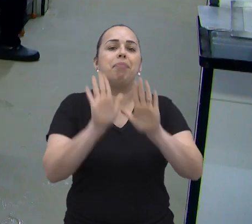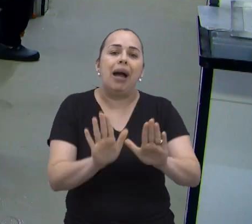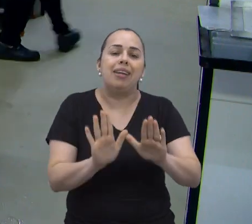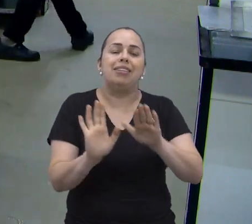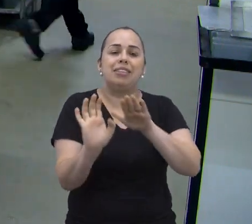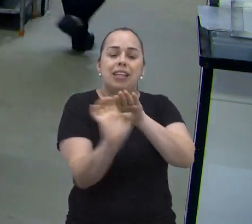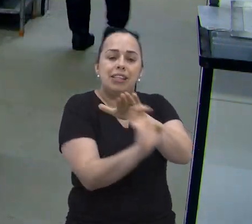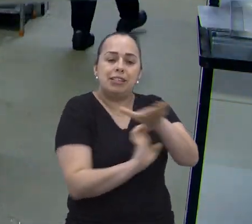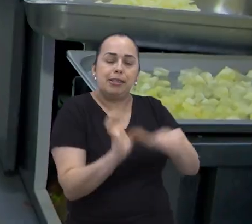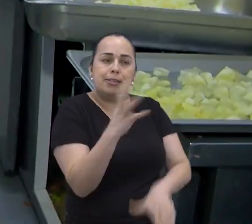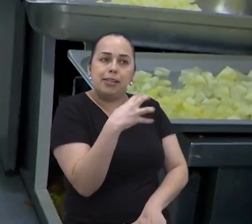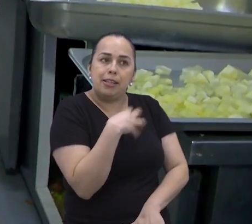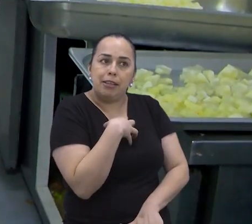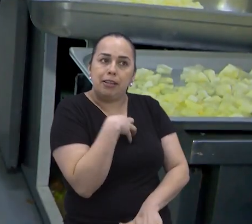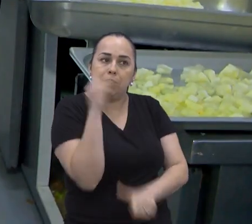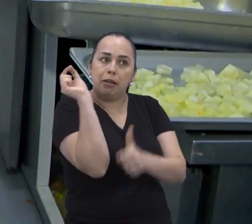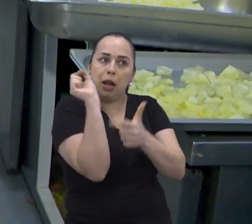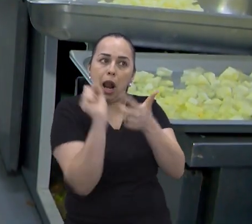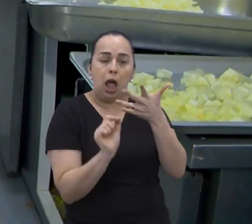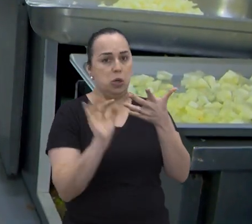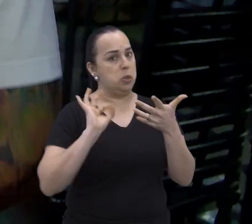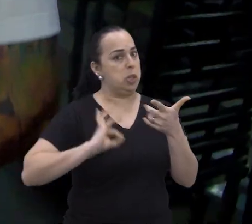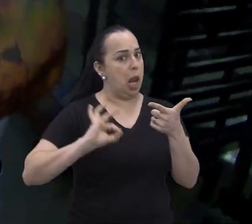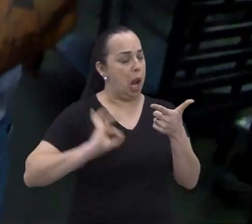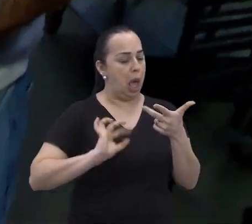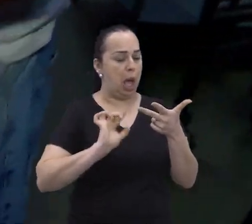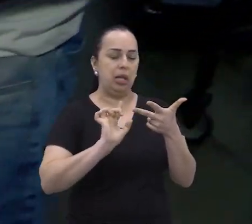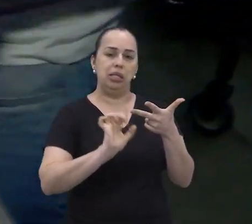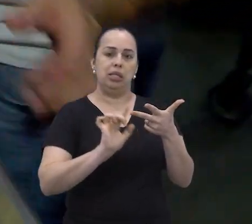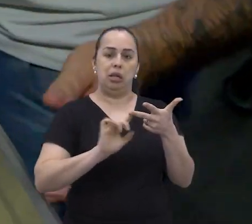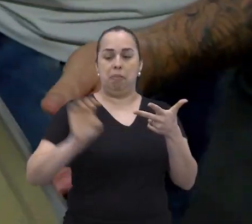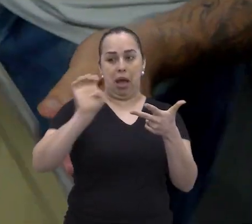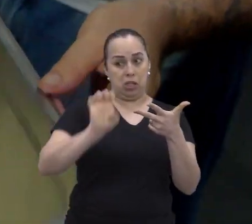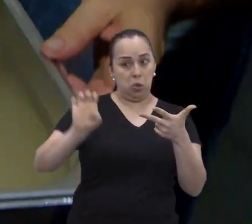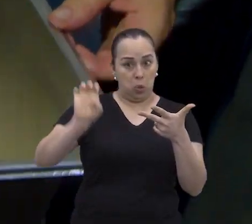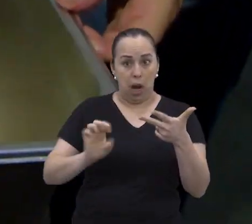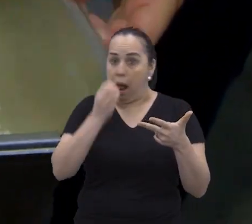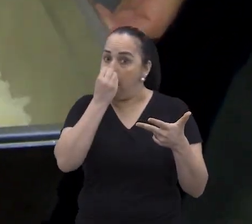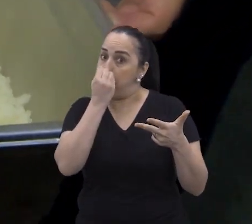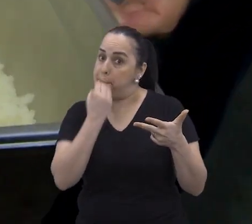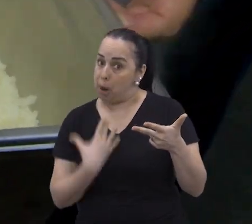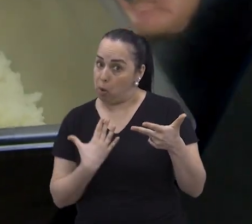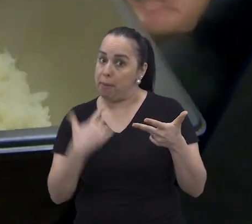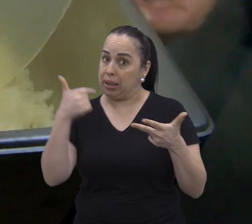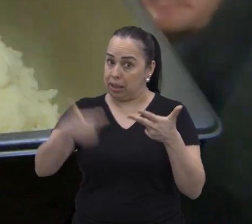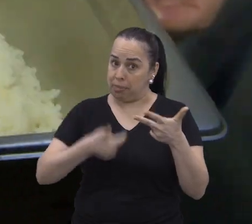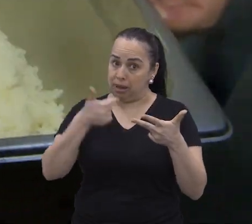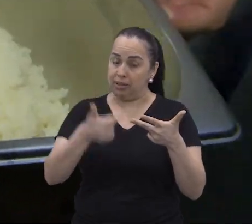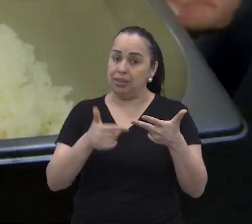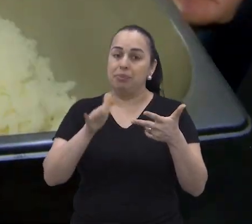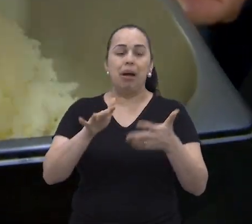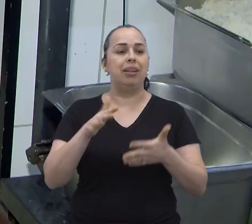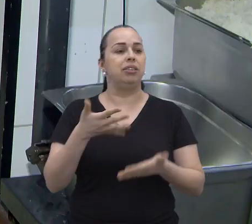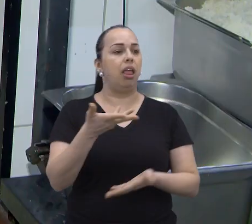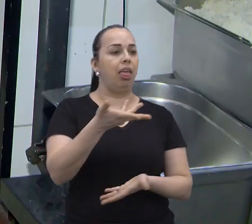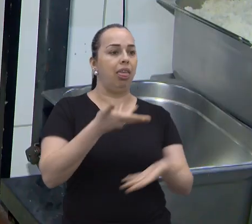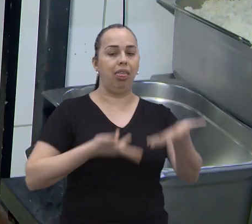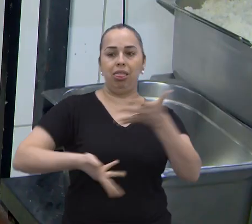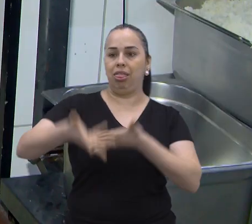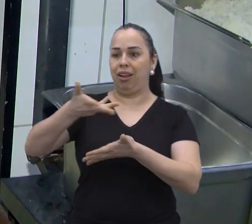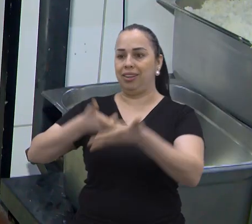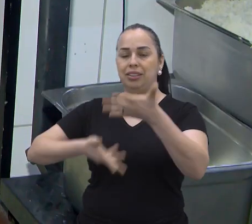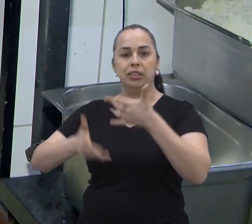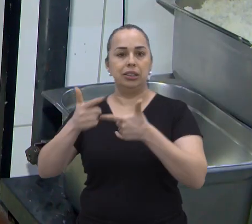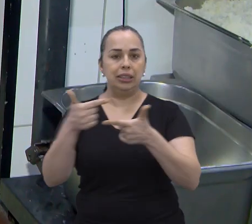bem em uma empresa vai além de benefícios, bons salários e uma infraestrutura adequada para trabalhar. O